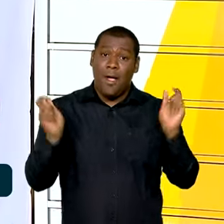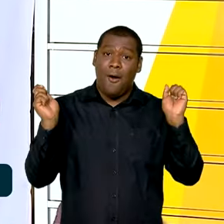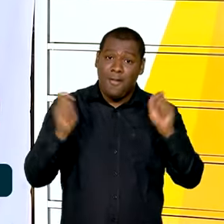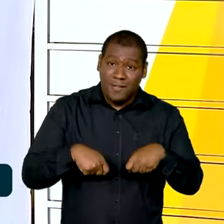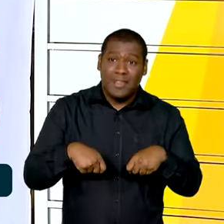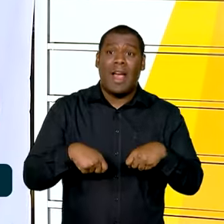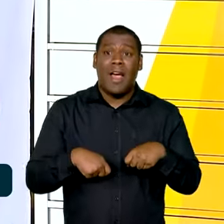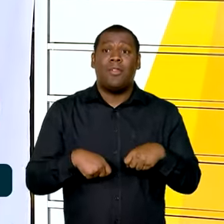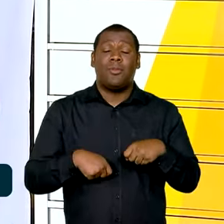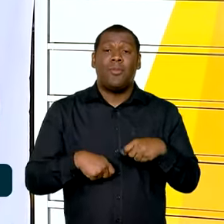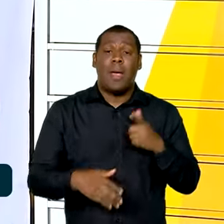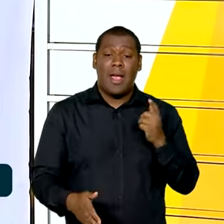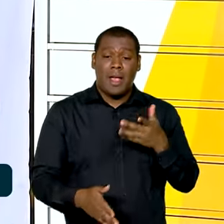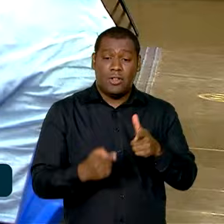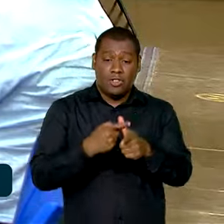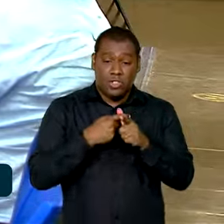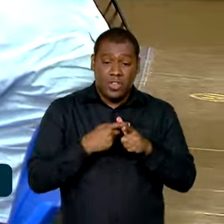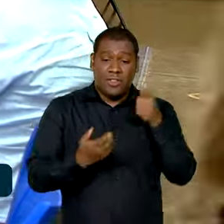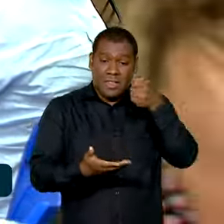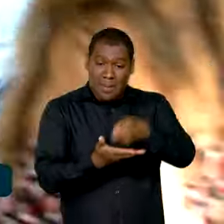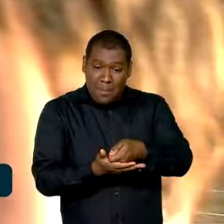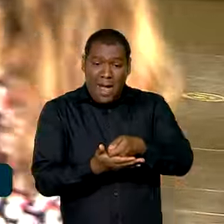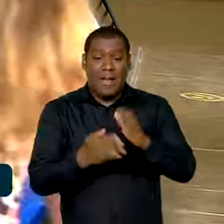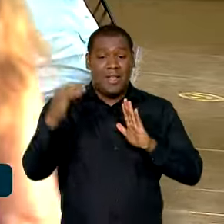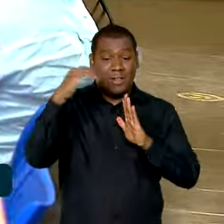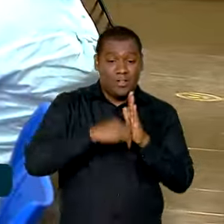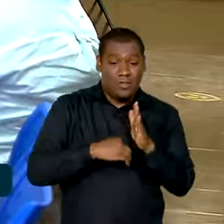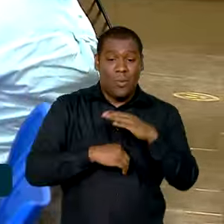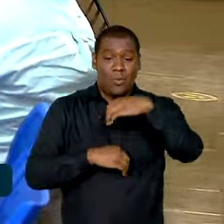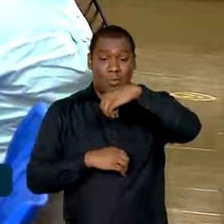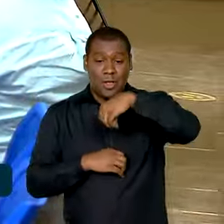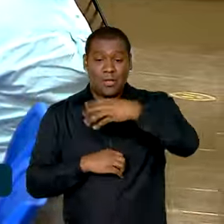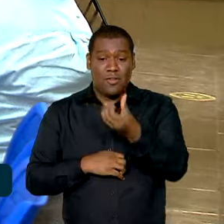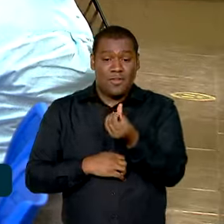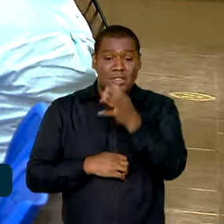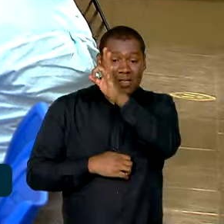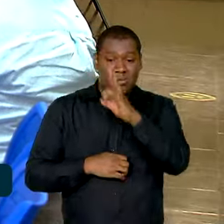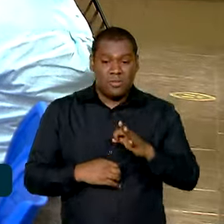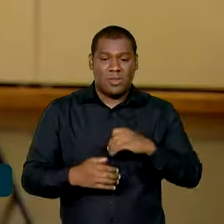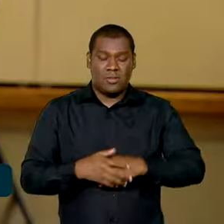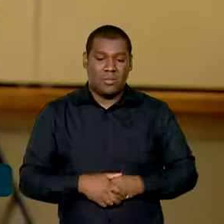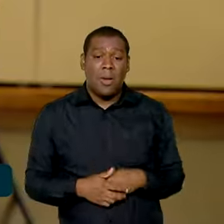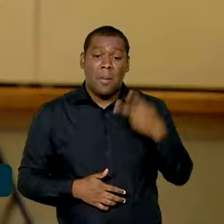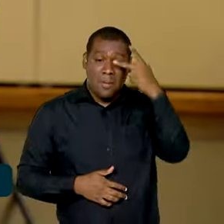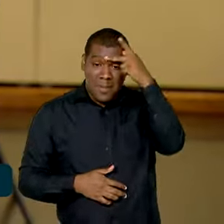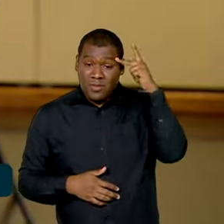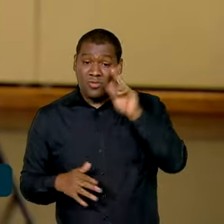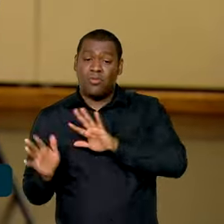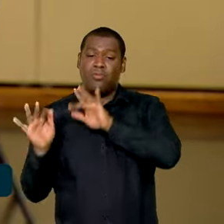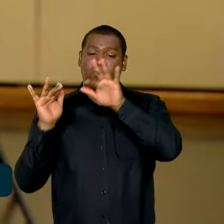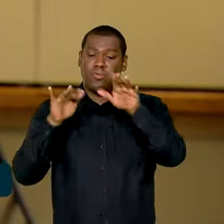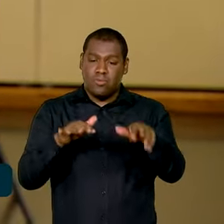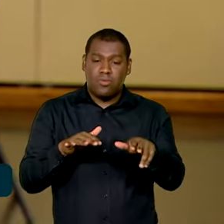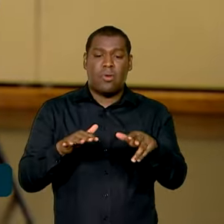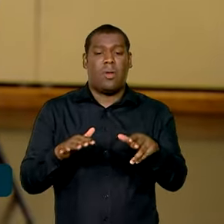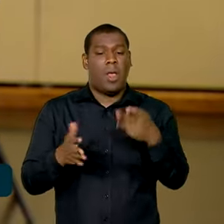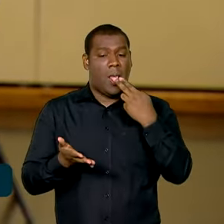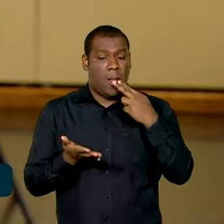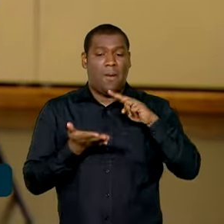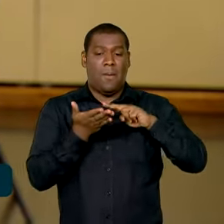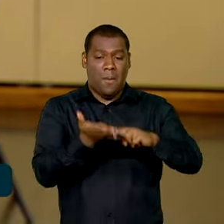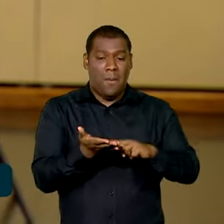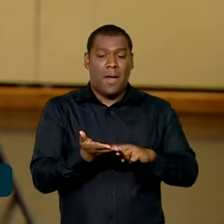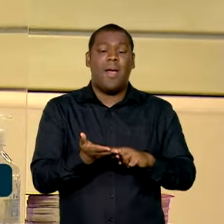% de desconto nas dívidas. E neste primeiro dia do mega feirão, muitas pessoas compareceram à Agência Central dos